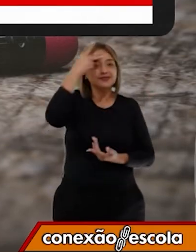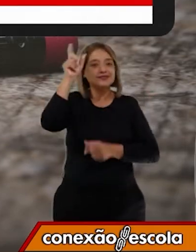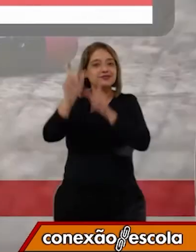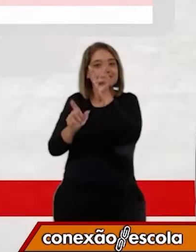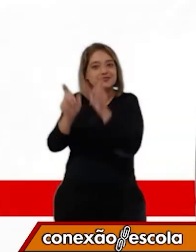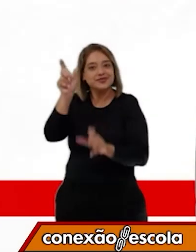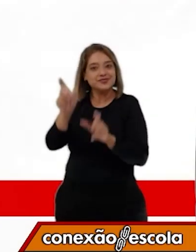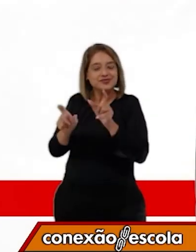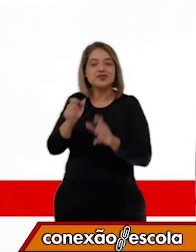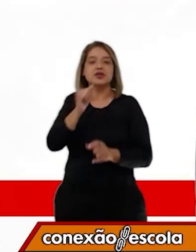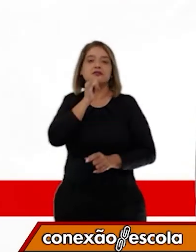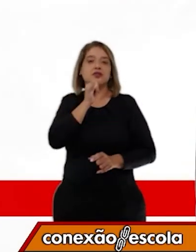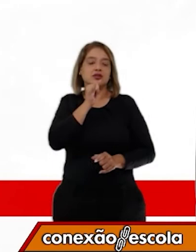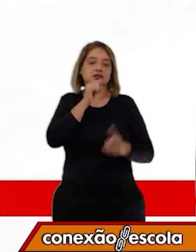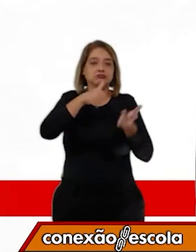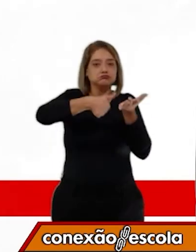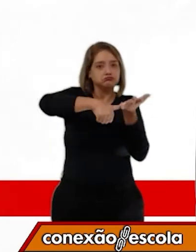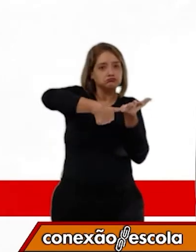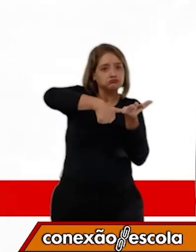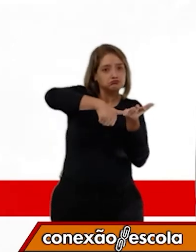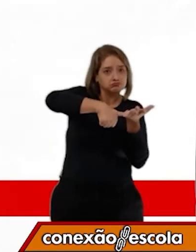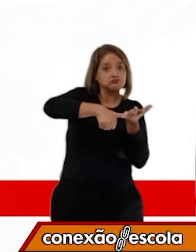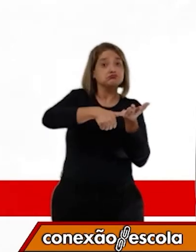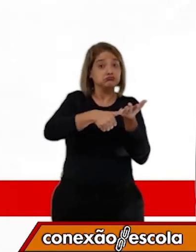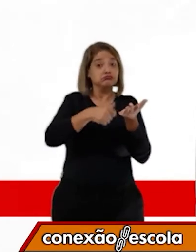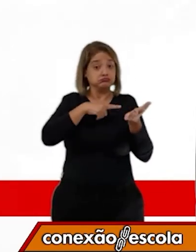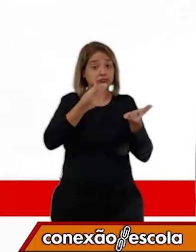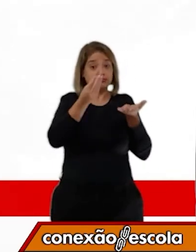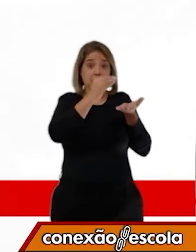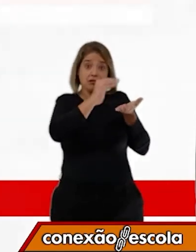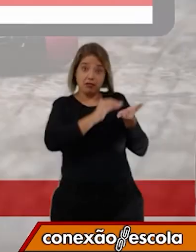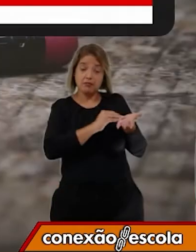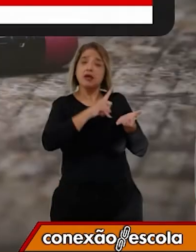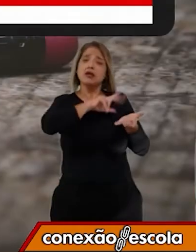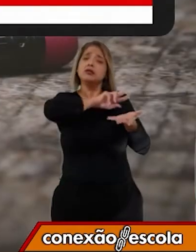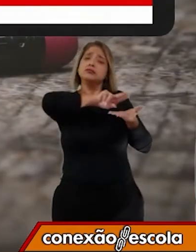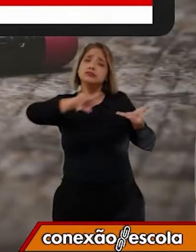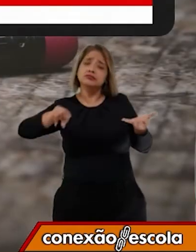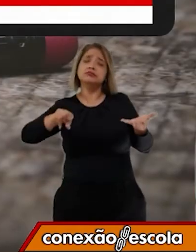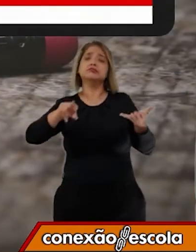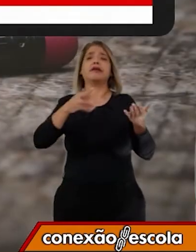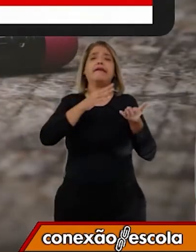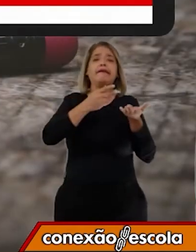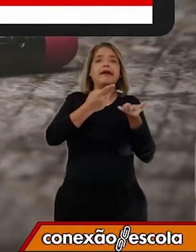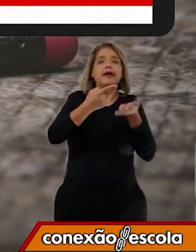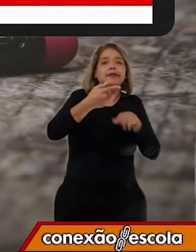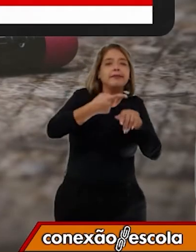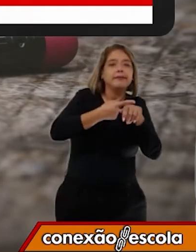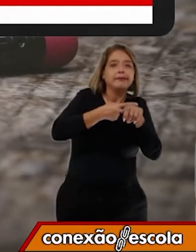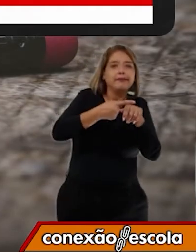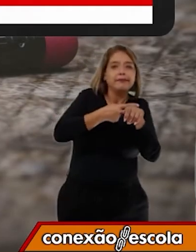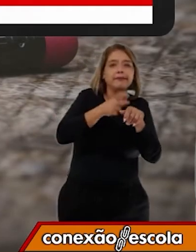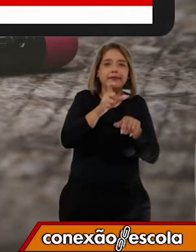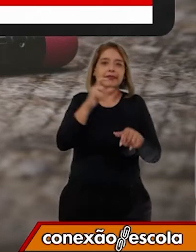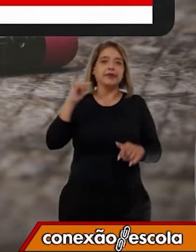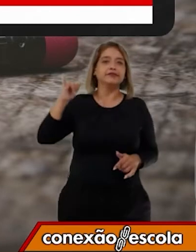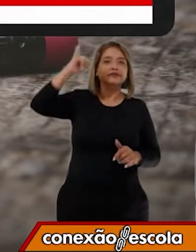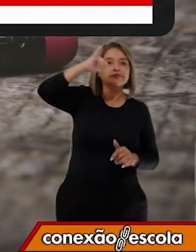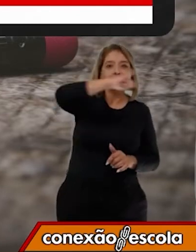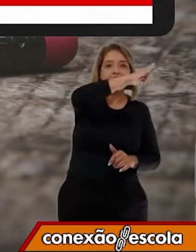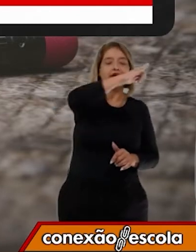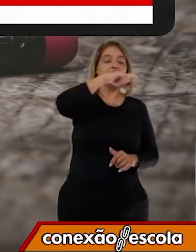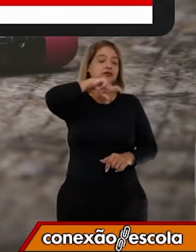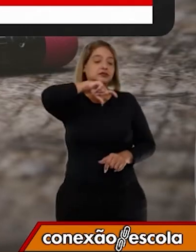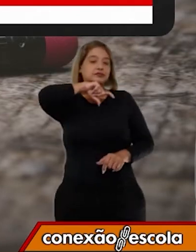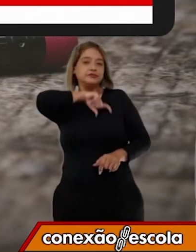Aqui é a carteira de identidade, mas tem outros também. passaporte, carteira de habilitação, é a